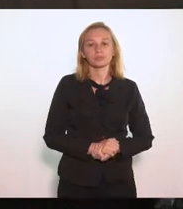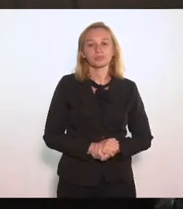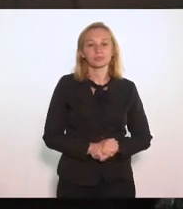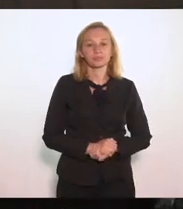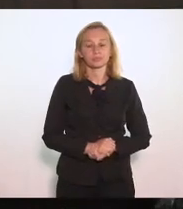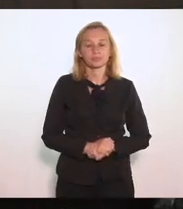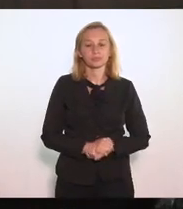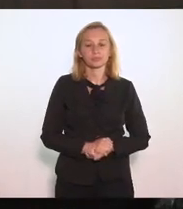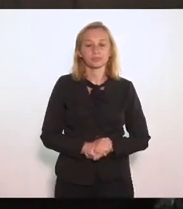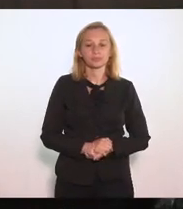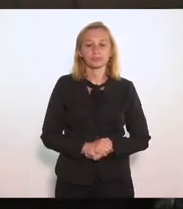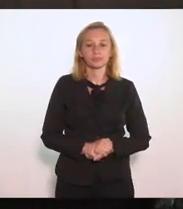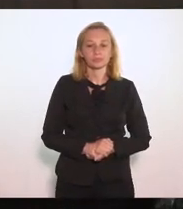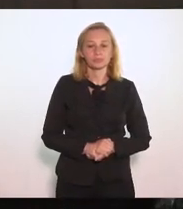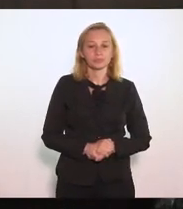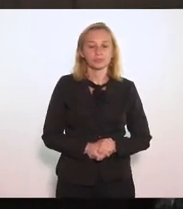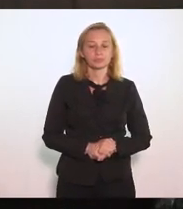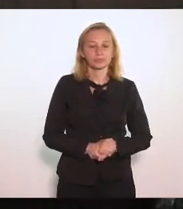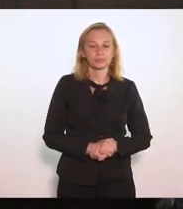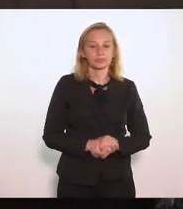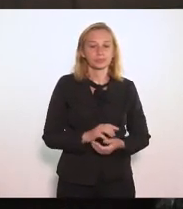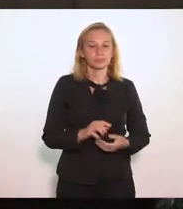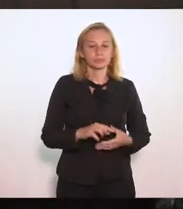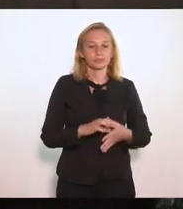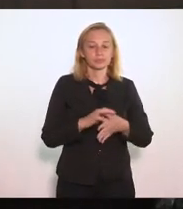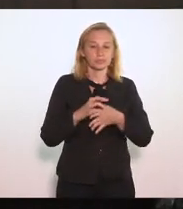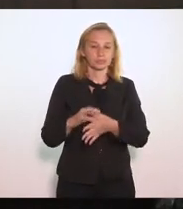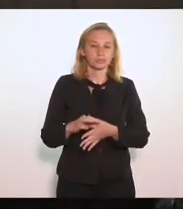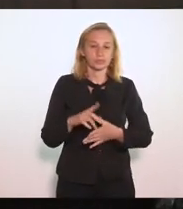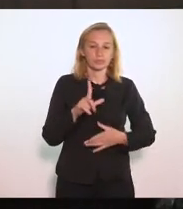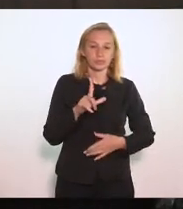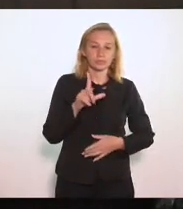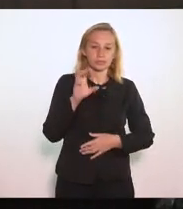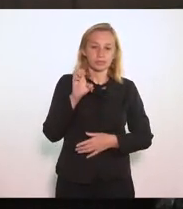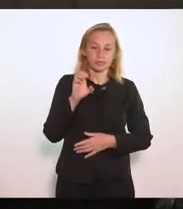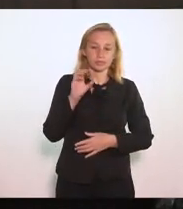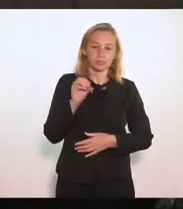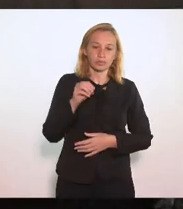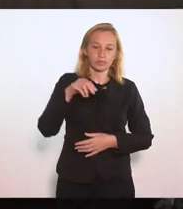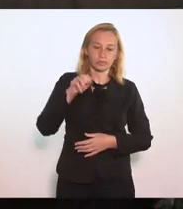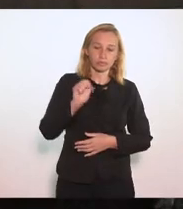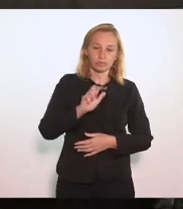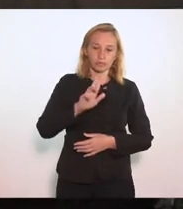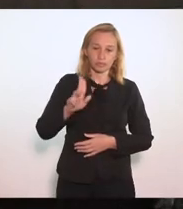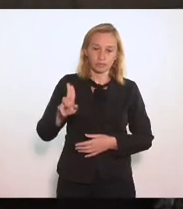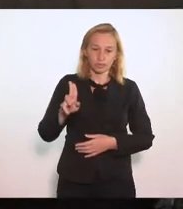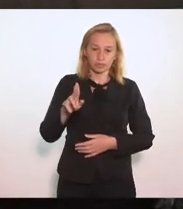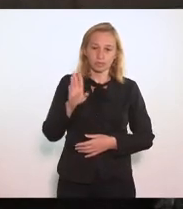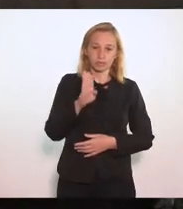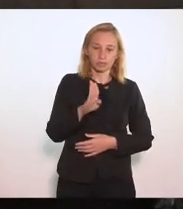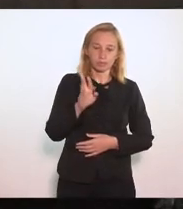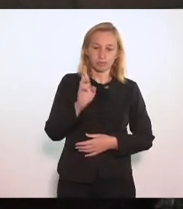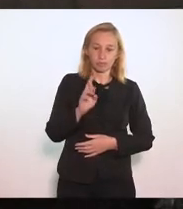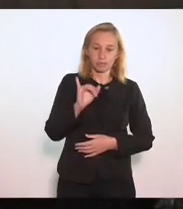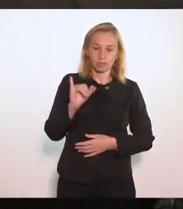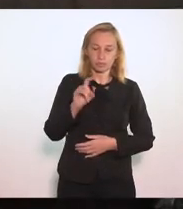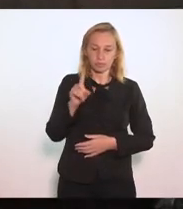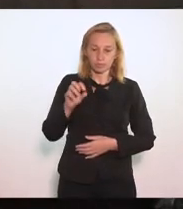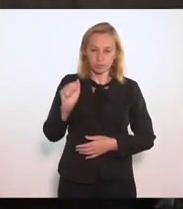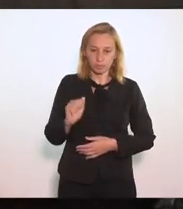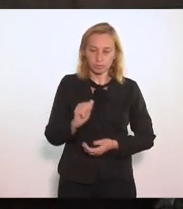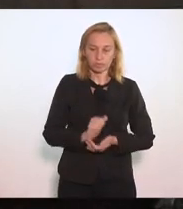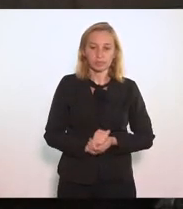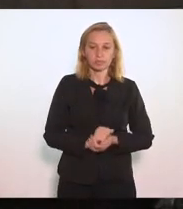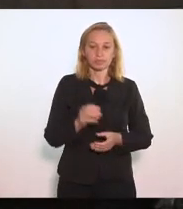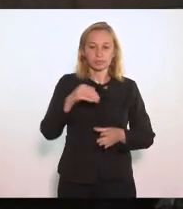Presidido Nada mais Nada menos Por Leonel de Moura Brizola Tendo em vista As resistências internas Dentro da estrutura